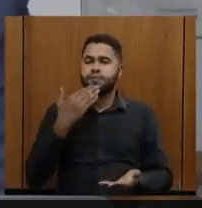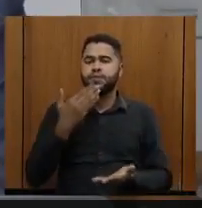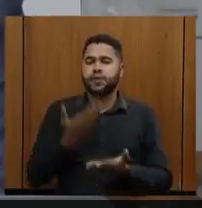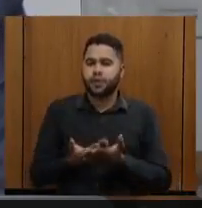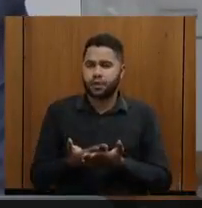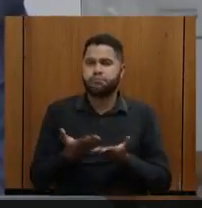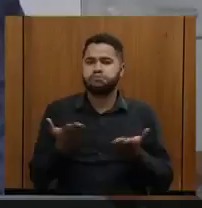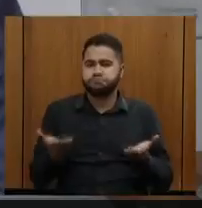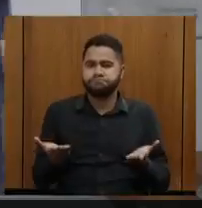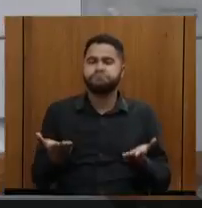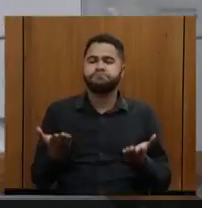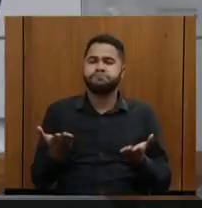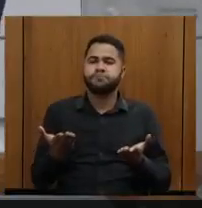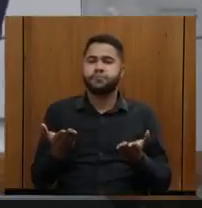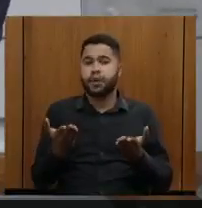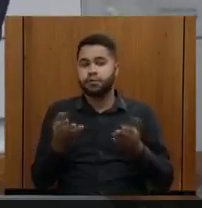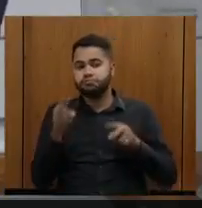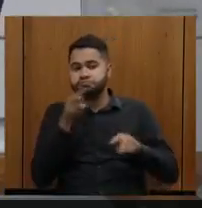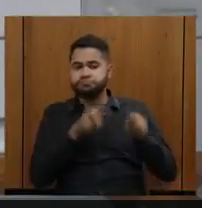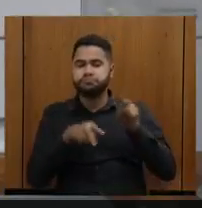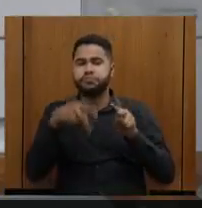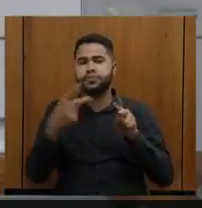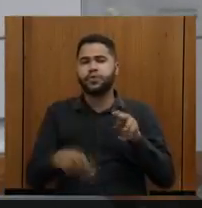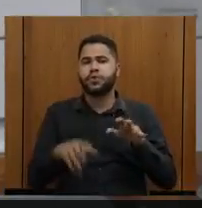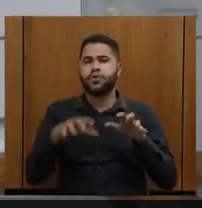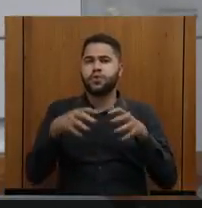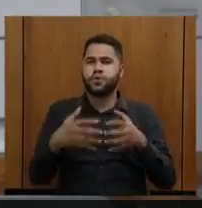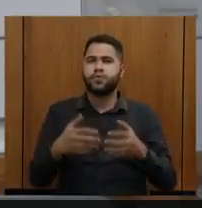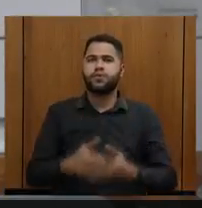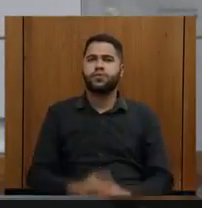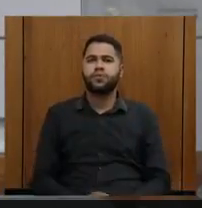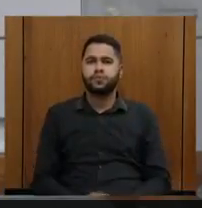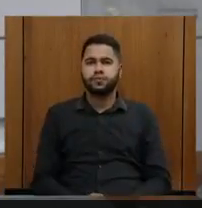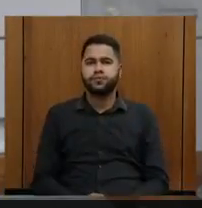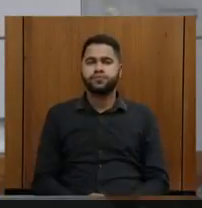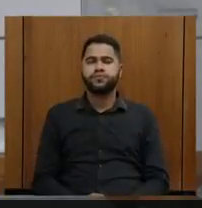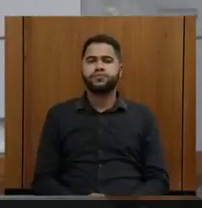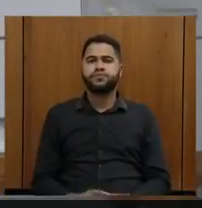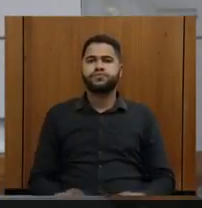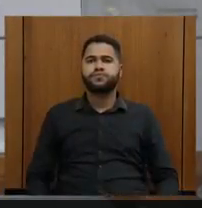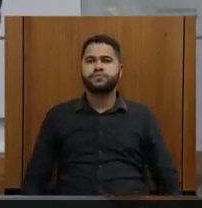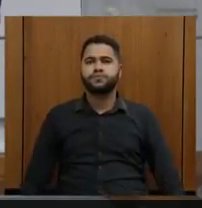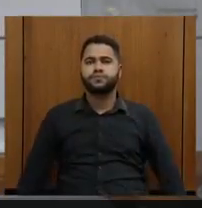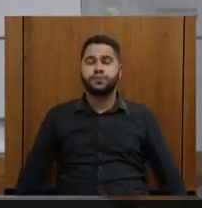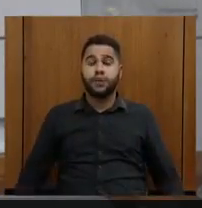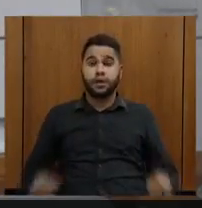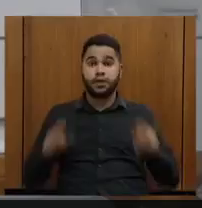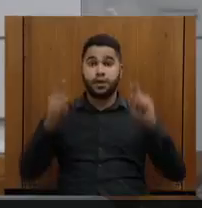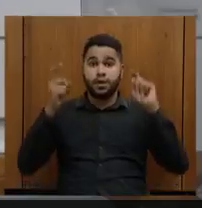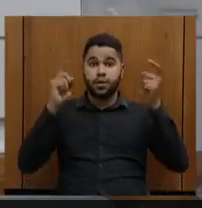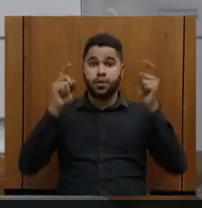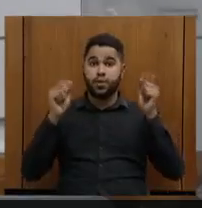presidente, para apreciação desta comissão, desta reunião conjunta.